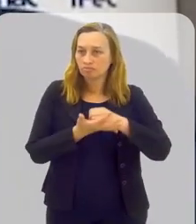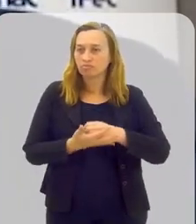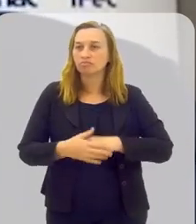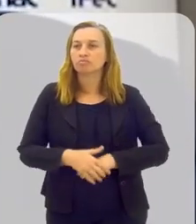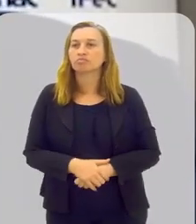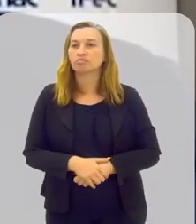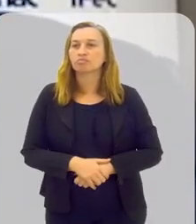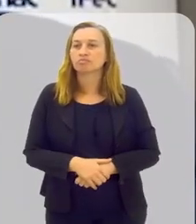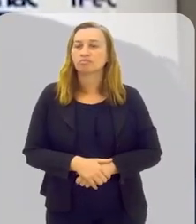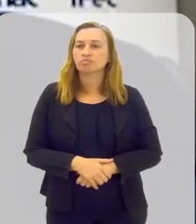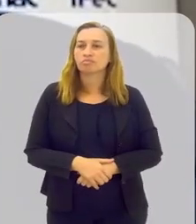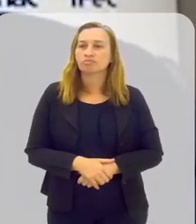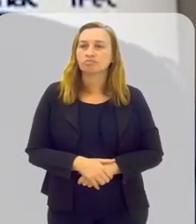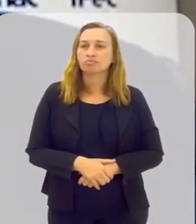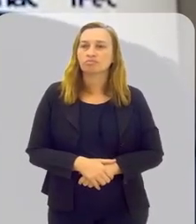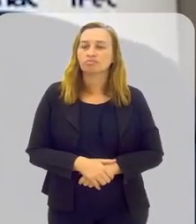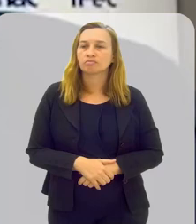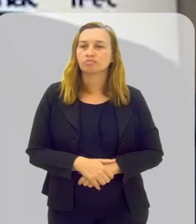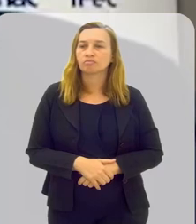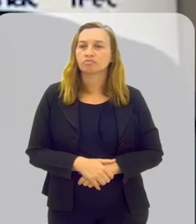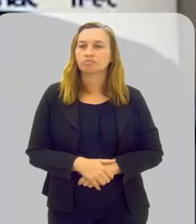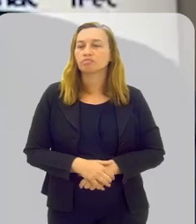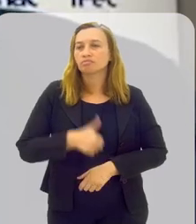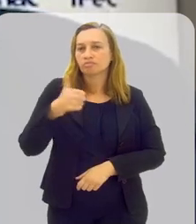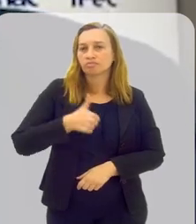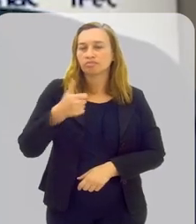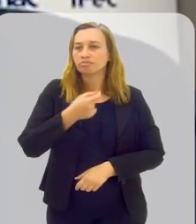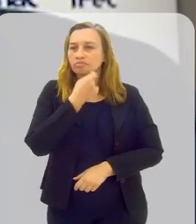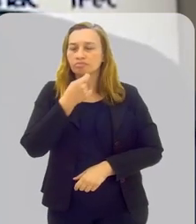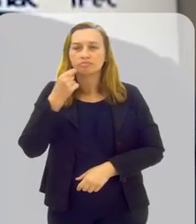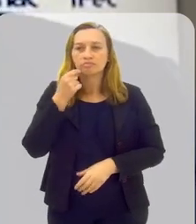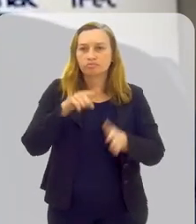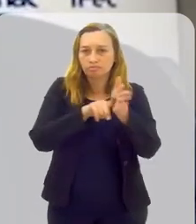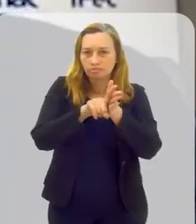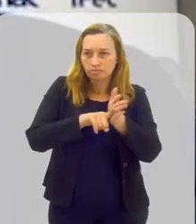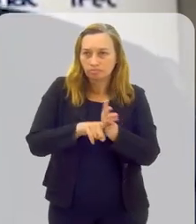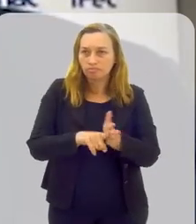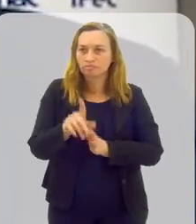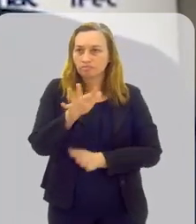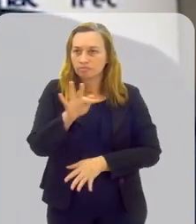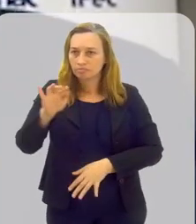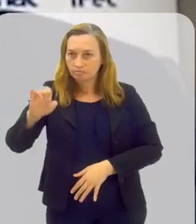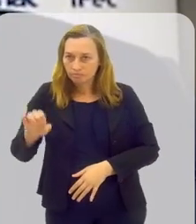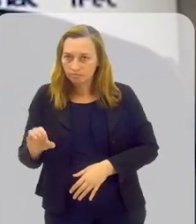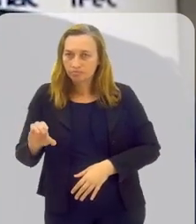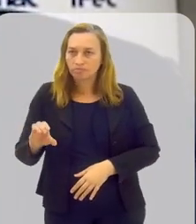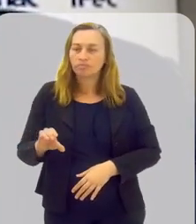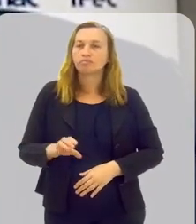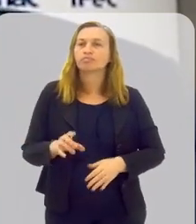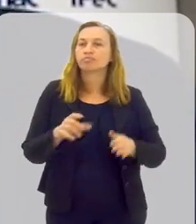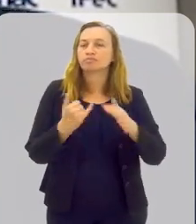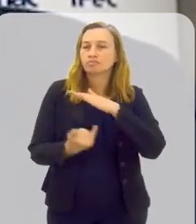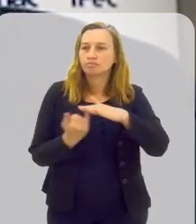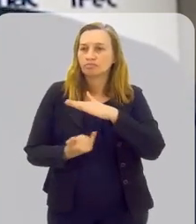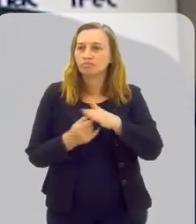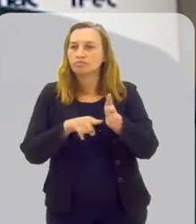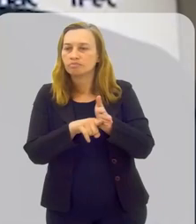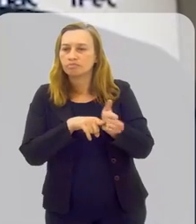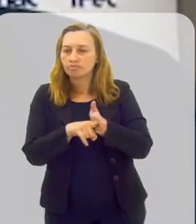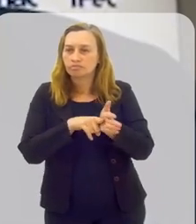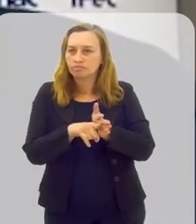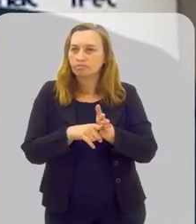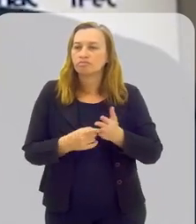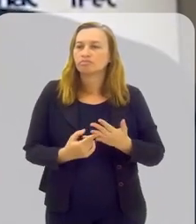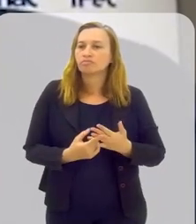sustentabilidade. Nós lançamos no dia 1º de setembro uma pesquisa do IFEC, que é o nosso Instituto de Pesquisas e